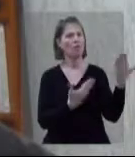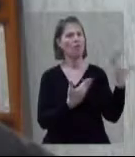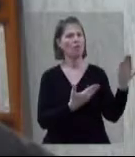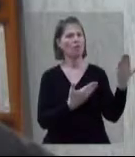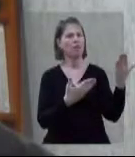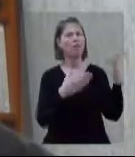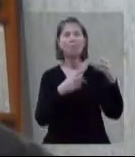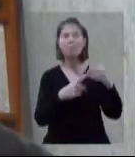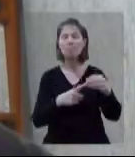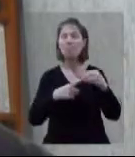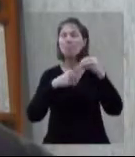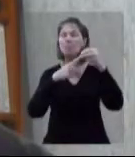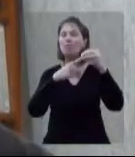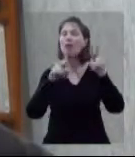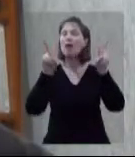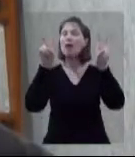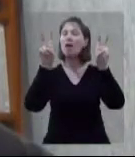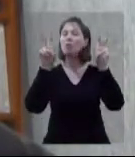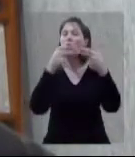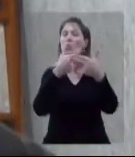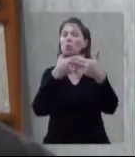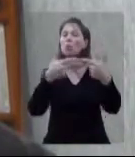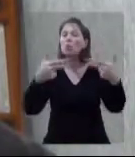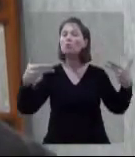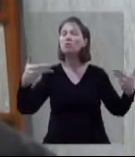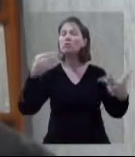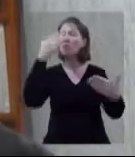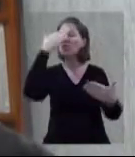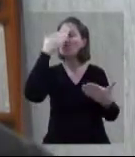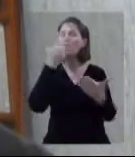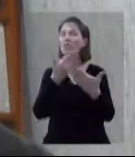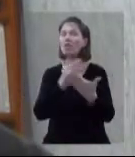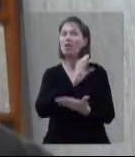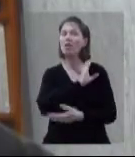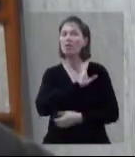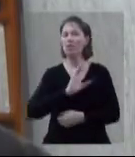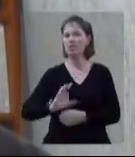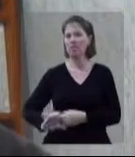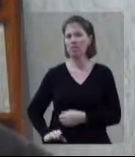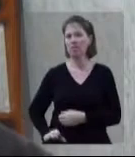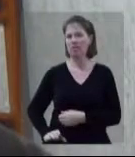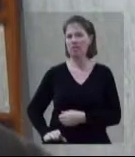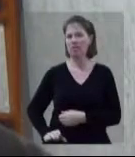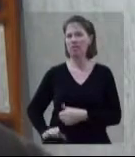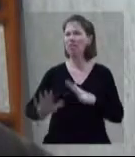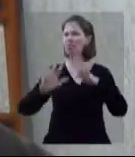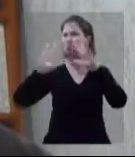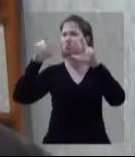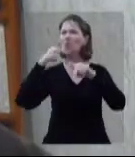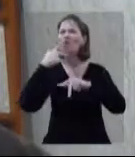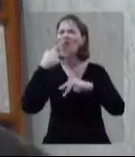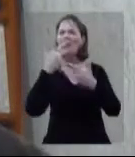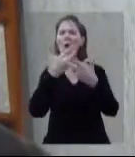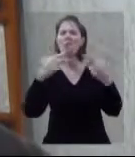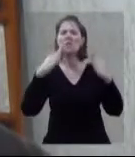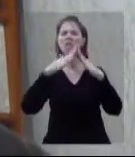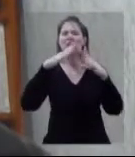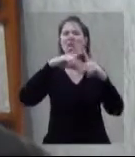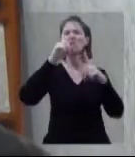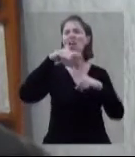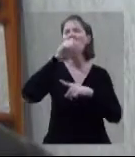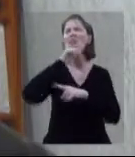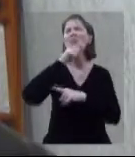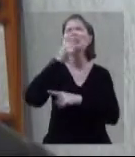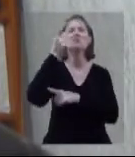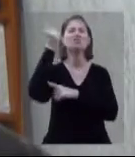sobretudo no assunto objetos da fé cristã. Dizem que estas coisas da igreja estão ultrapassadas, não